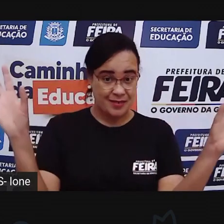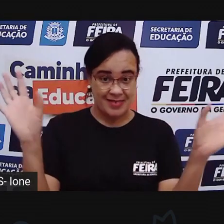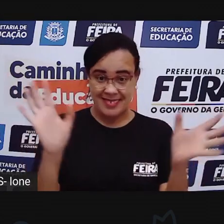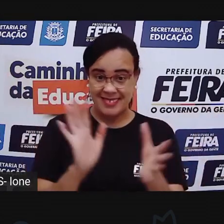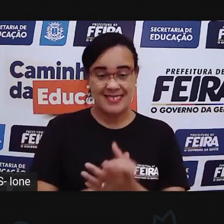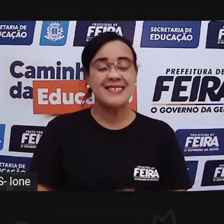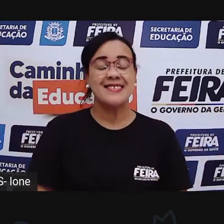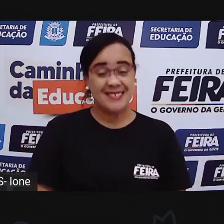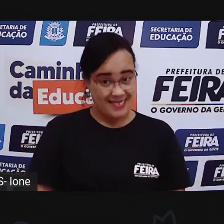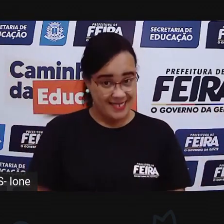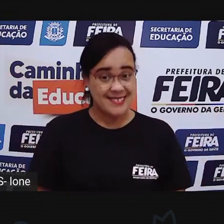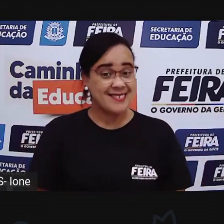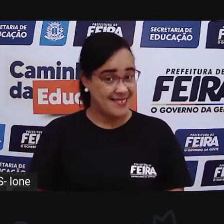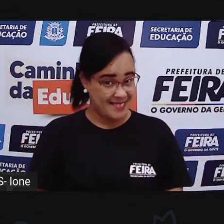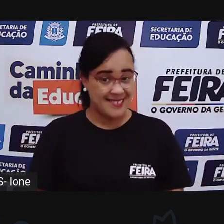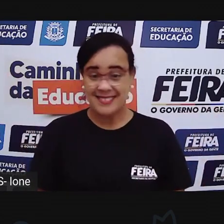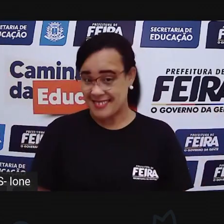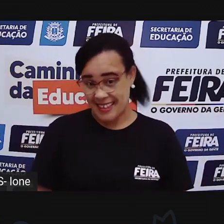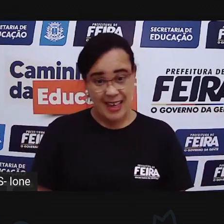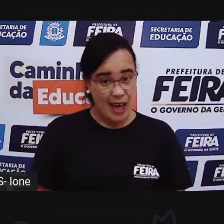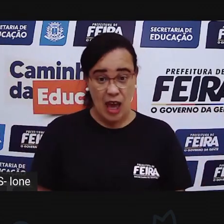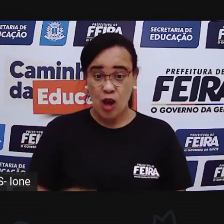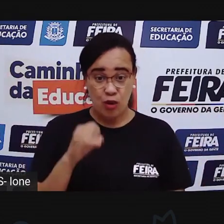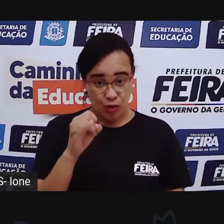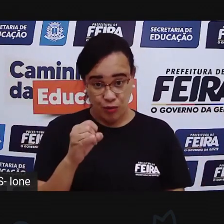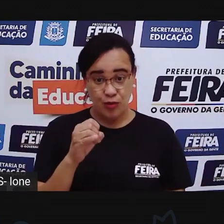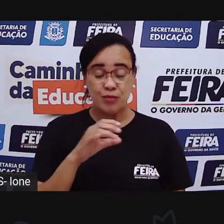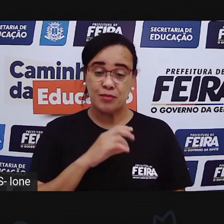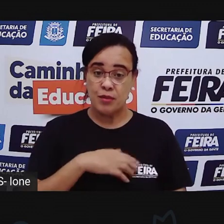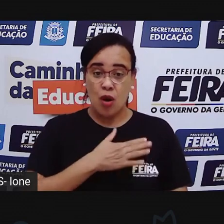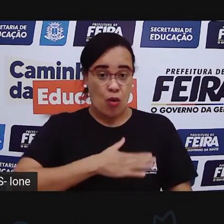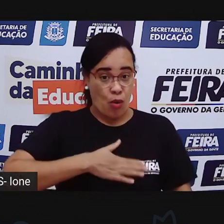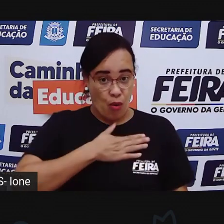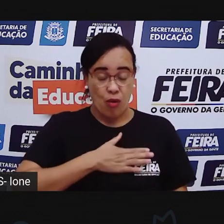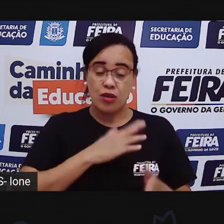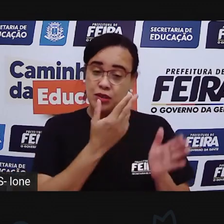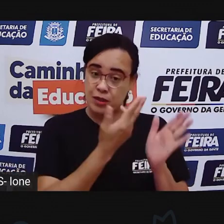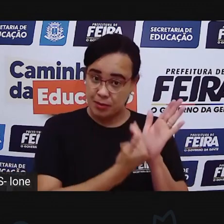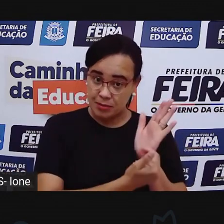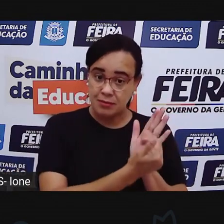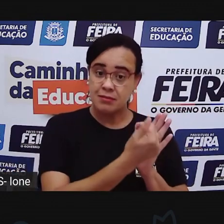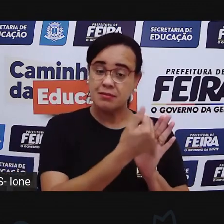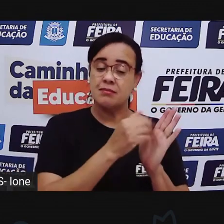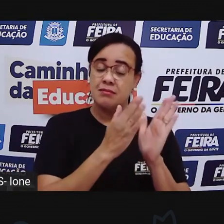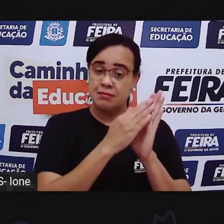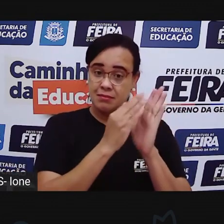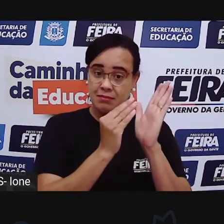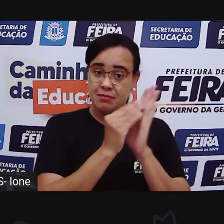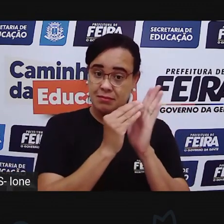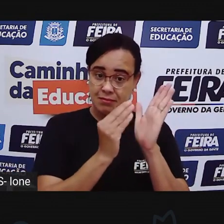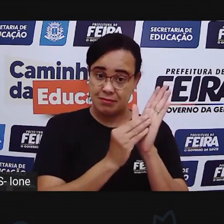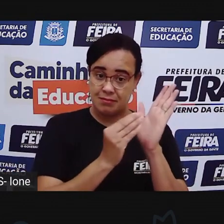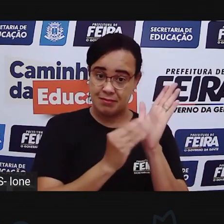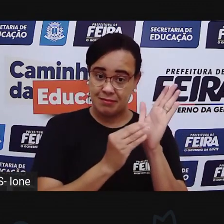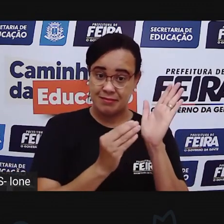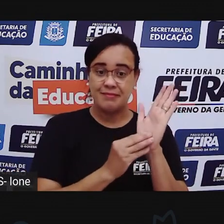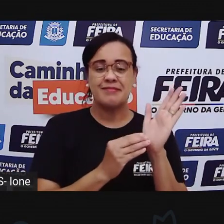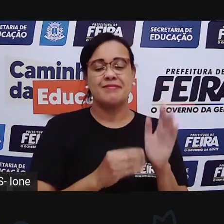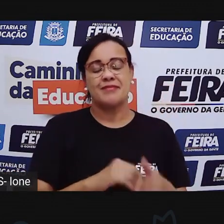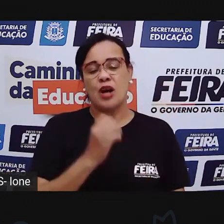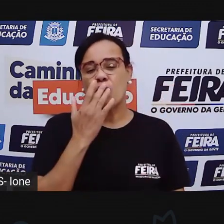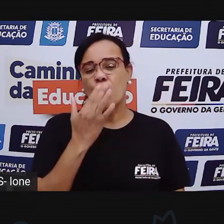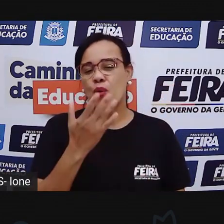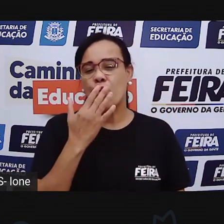que você preferir. A vai botar só mais uma cor aqui, o amarelo, para ficar bem colorido.